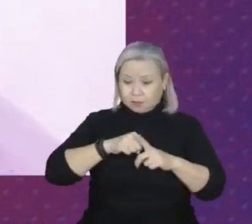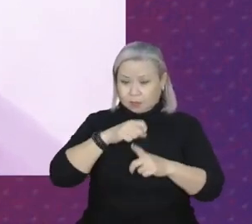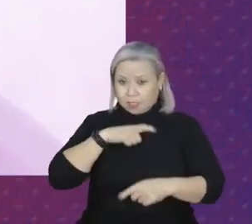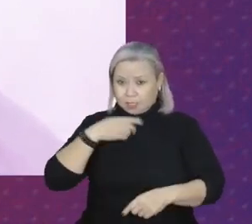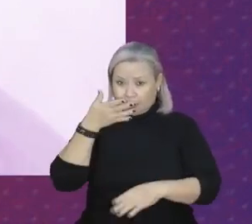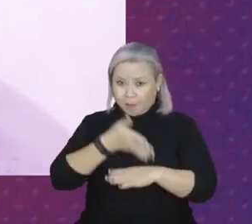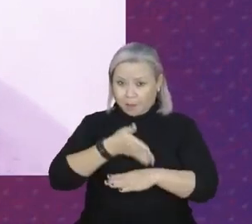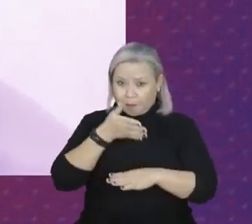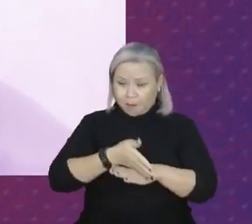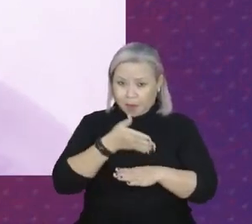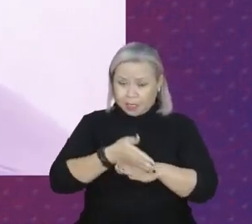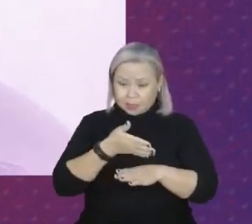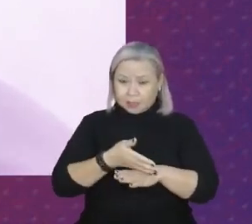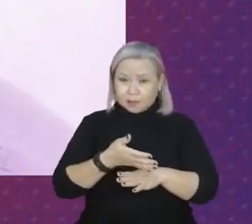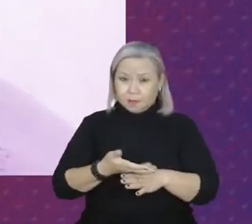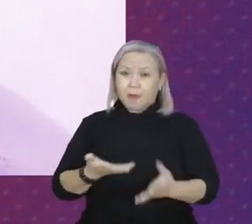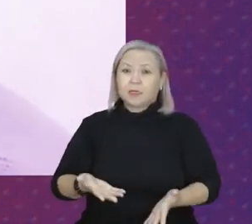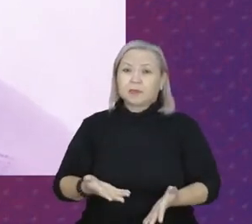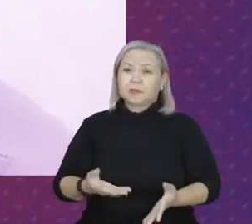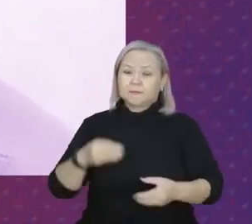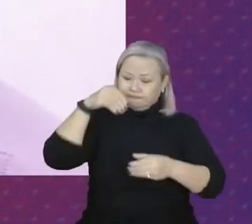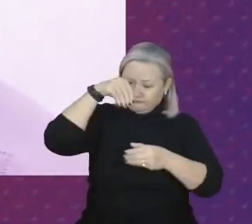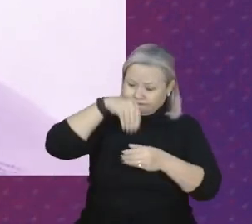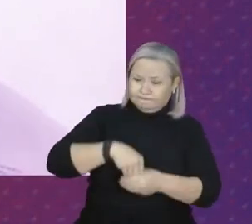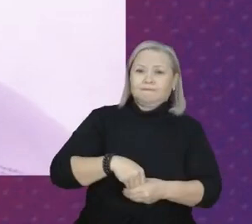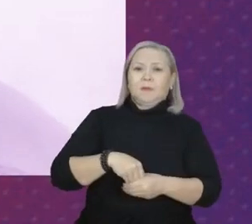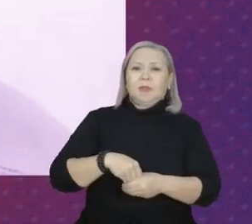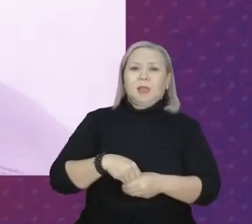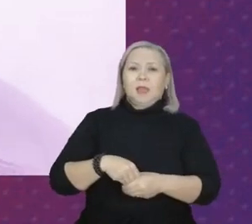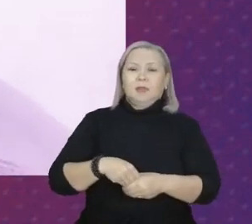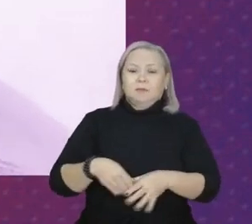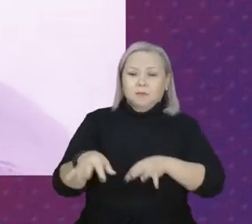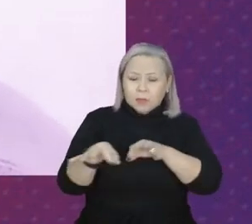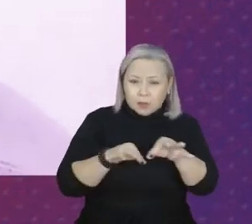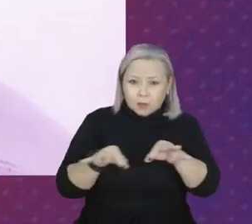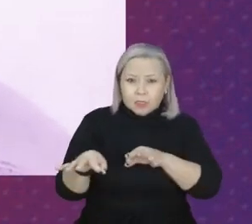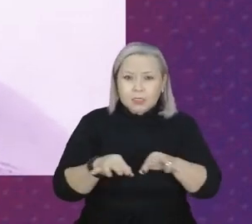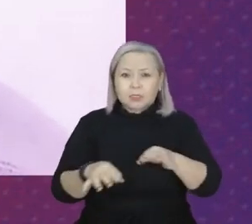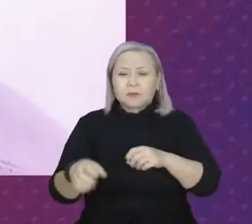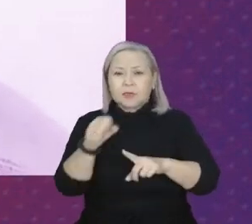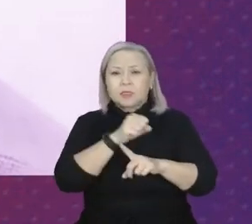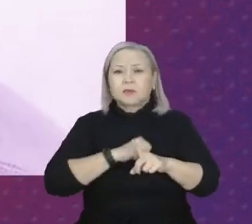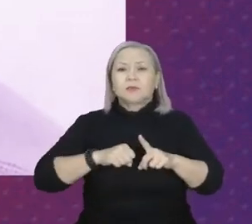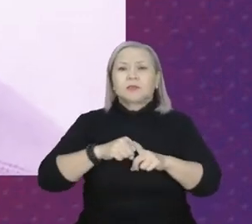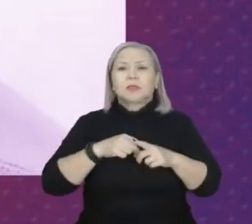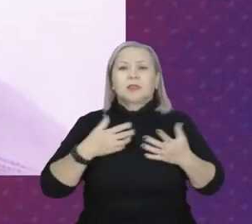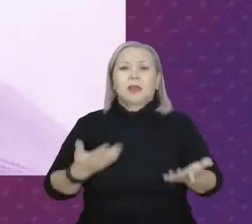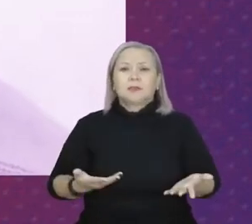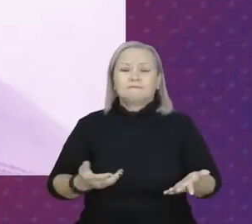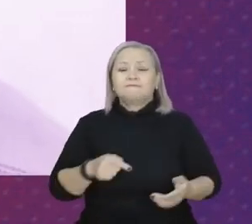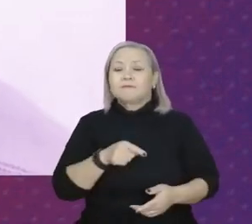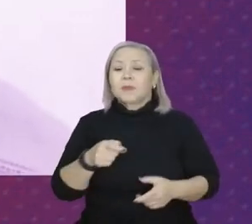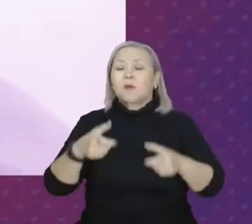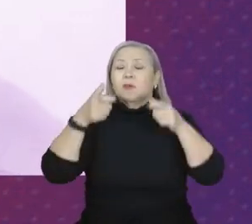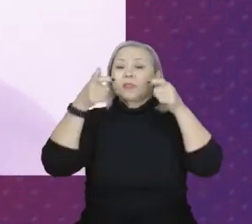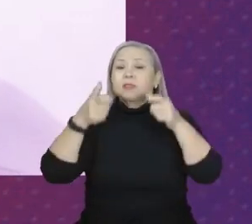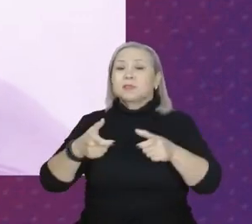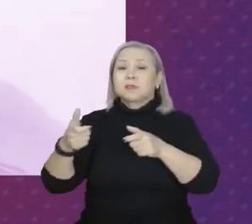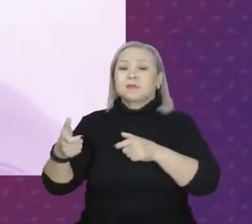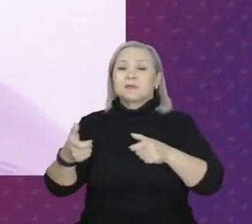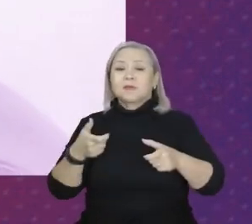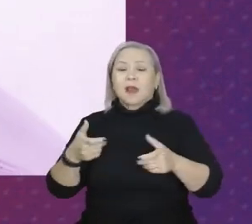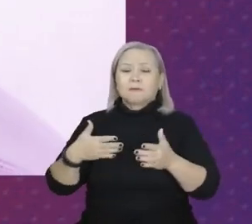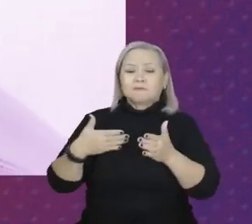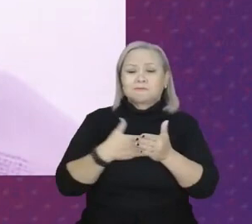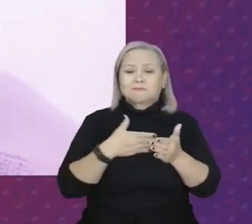participação orgânica dentro da construção desta sociedade, esse espaço, romper